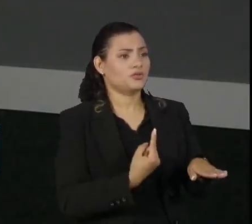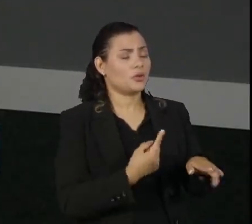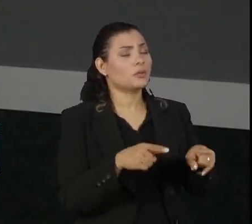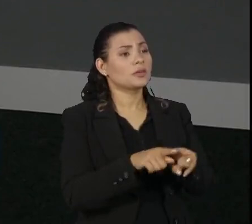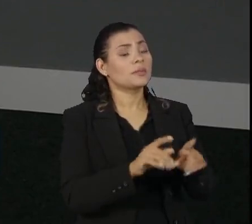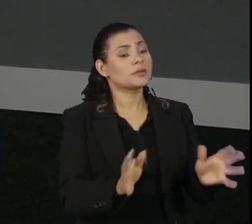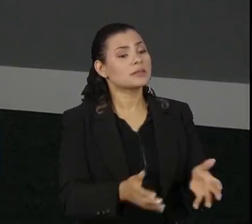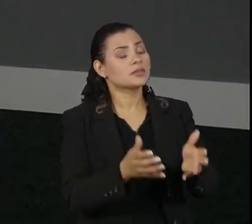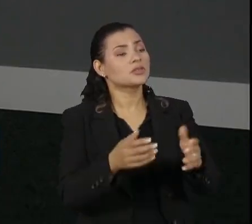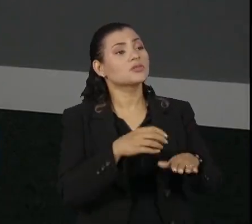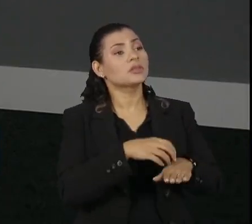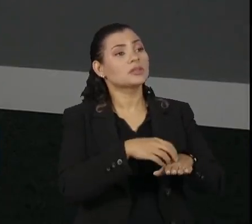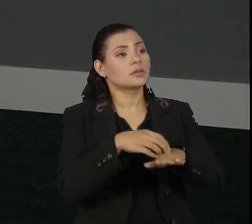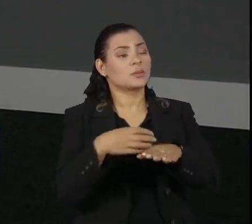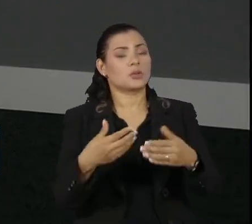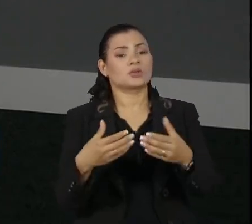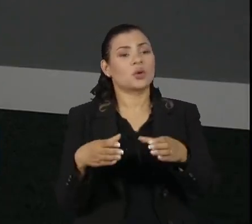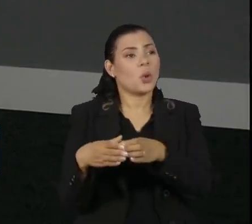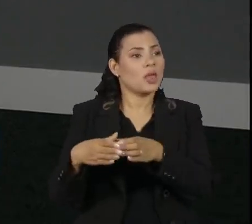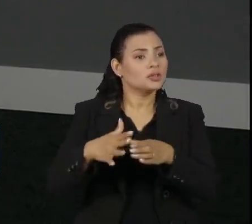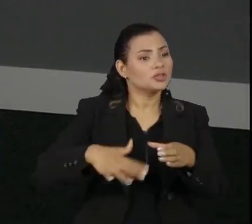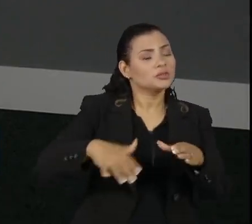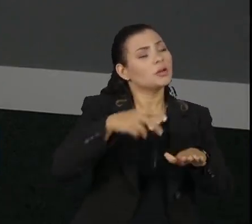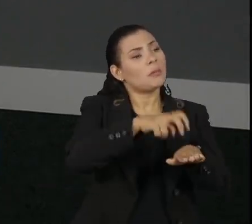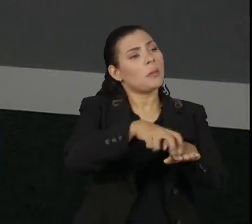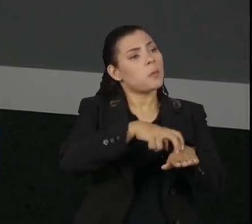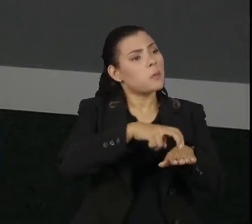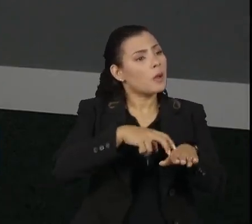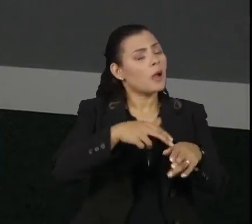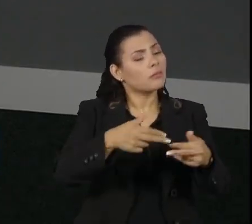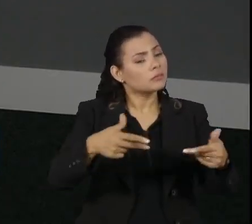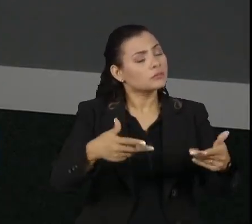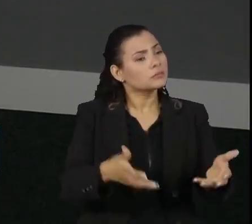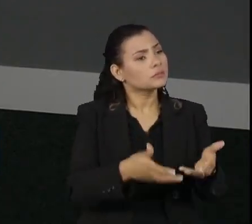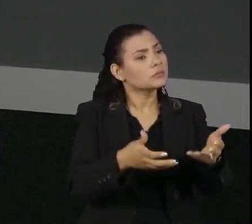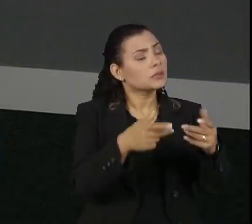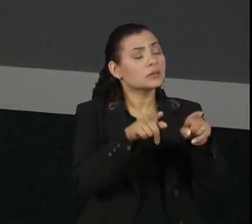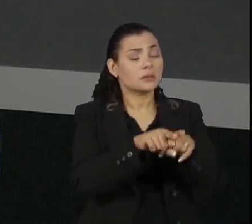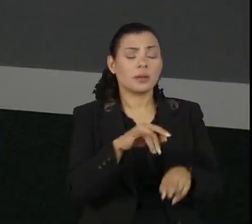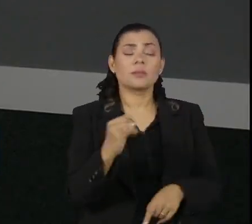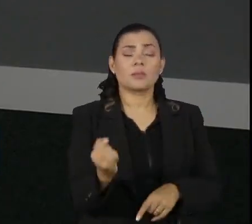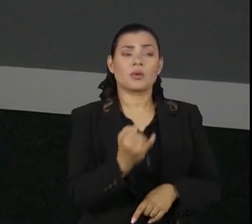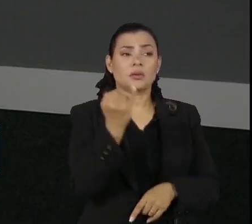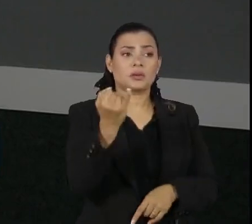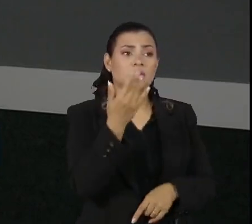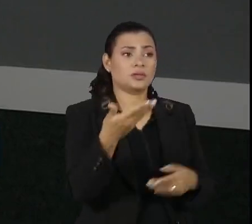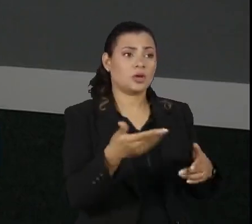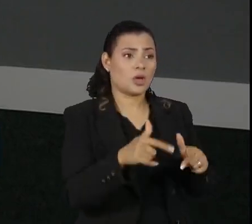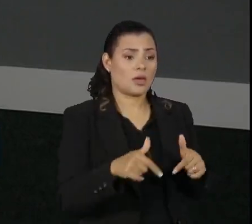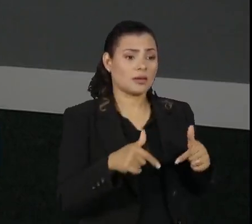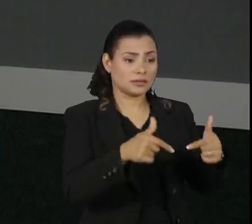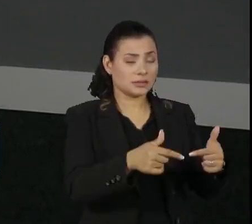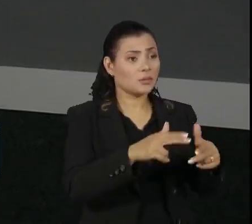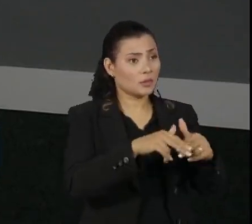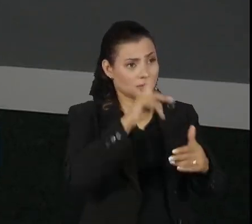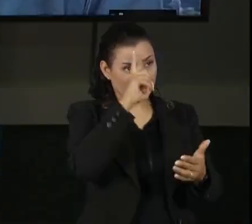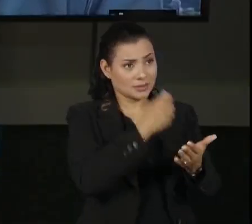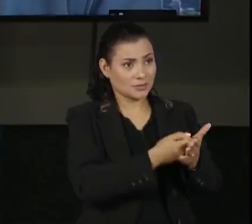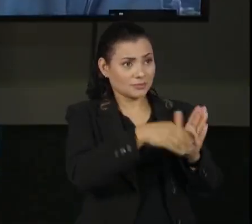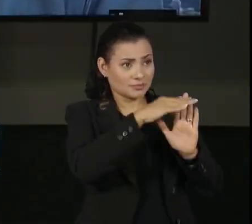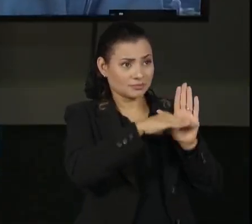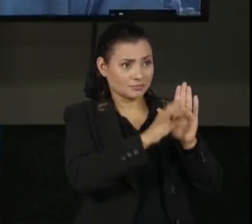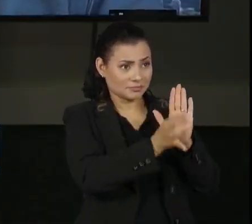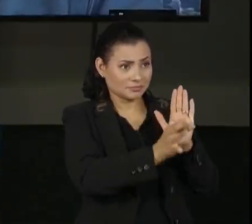incentivo ao transporte coletivo, que também é parte importante nessas medidas que foram tomadas.